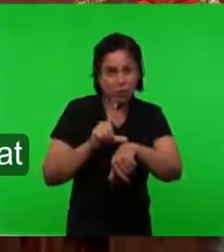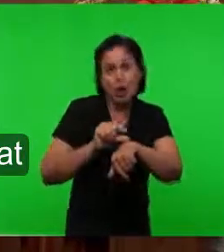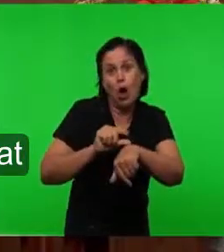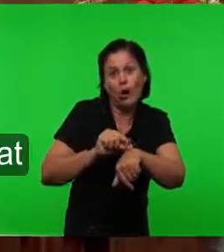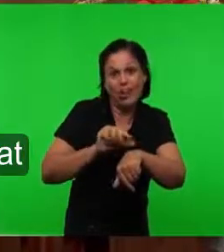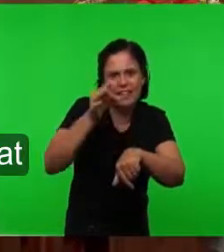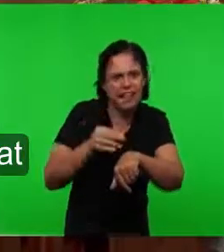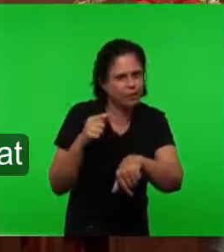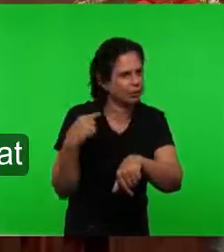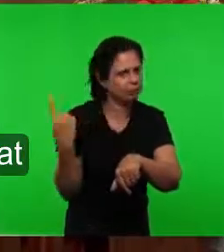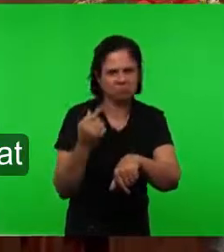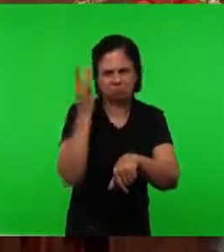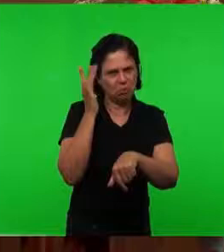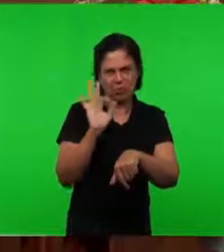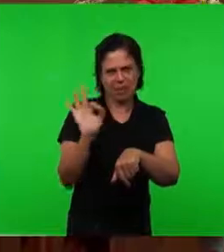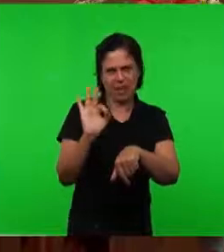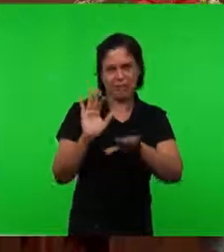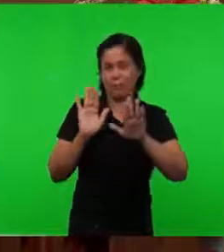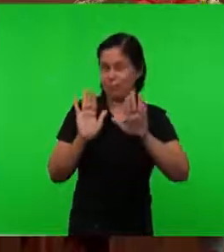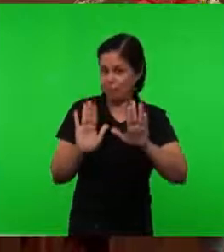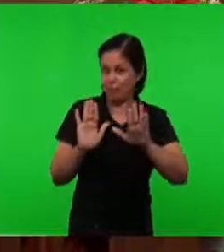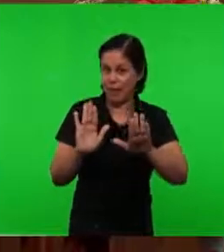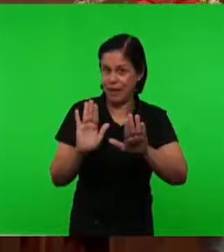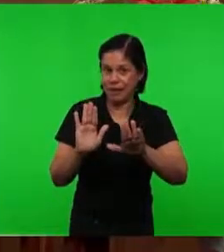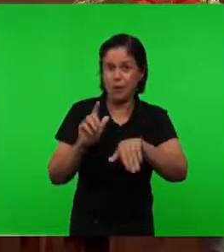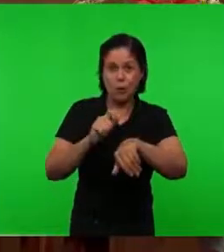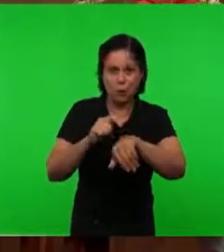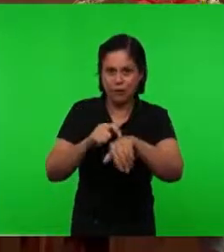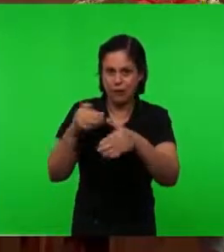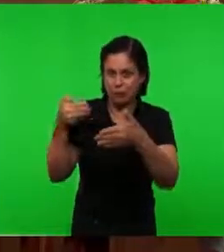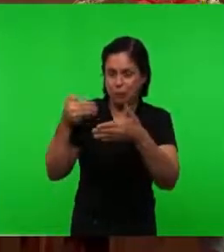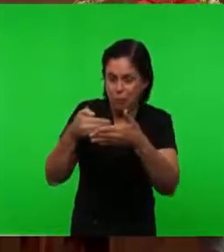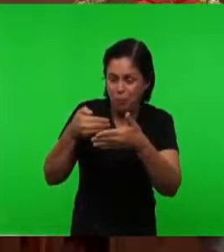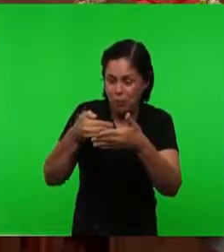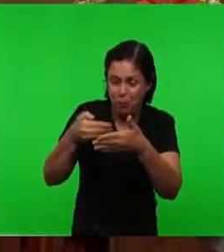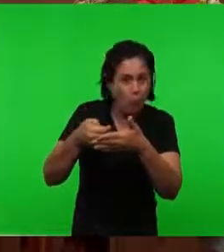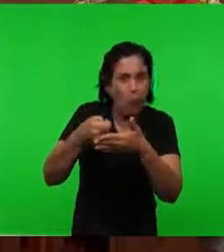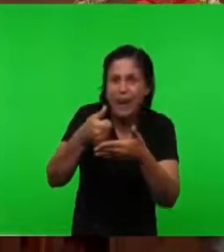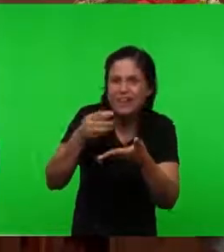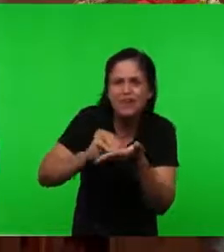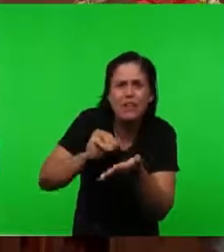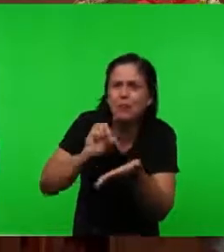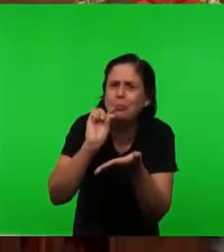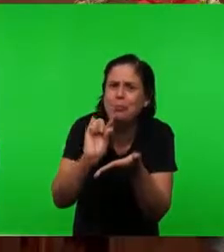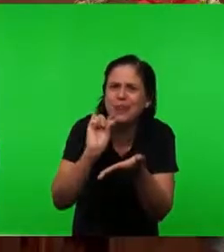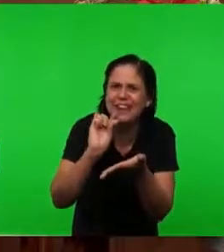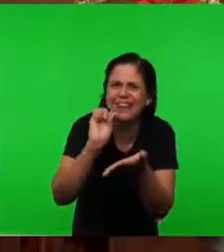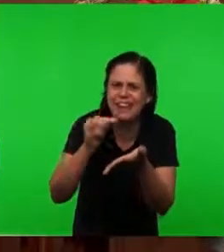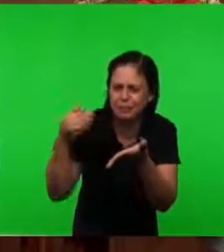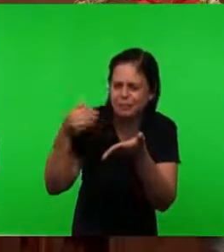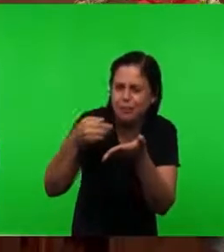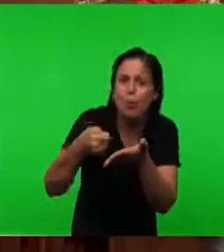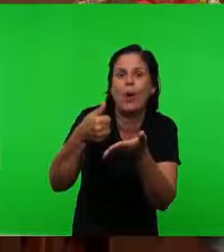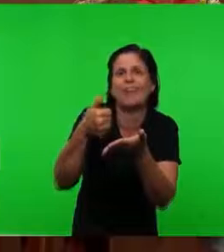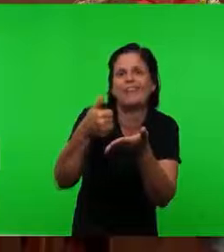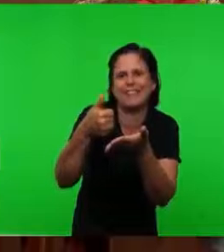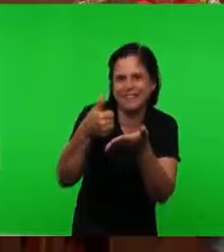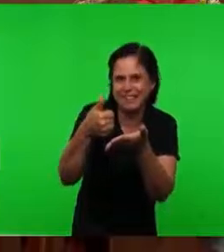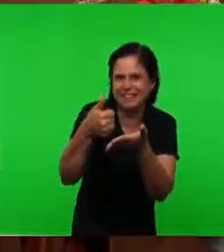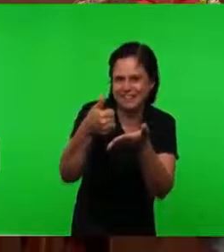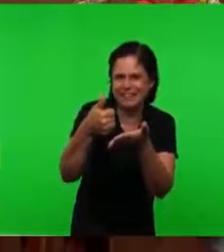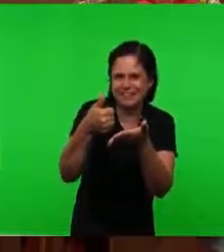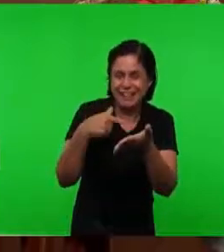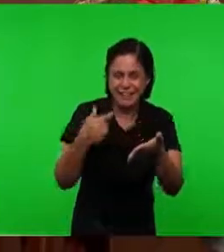Mas sabemos Que o tempo Se abrevia O tempo Está próximo E essa é a palavra Que alegra